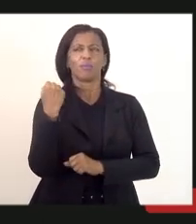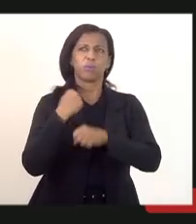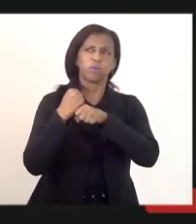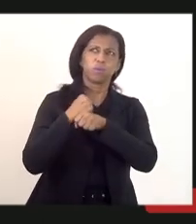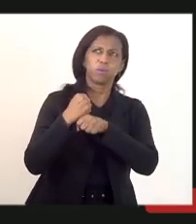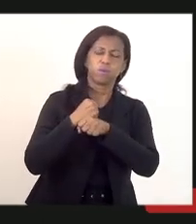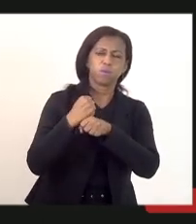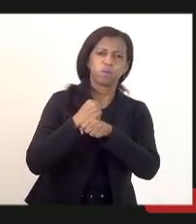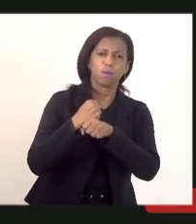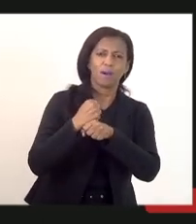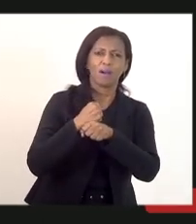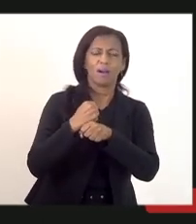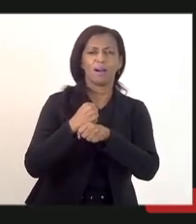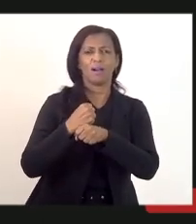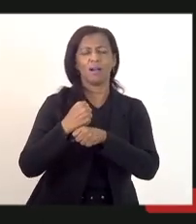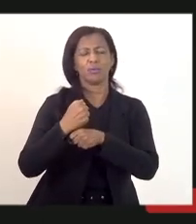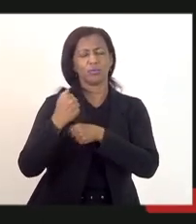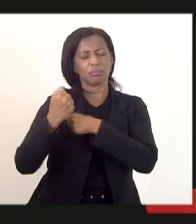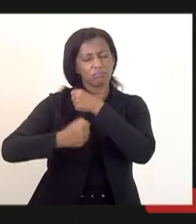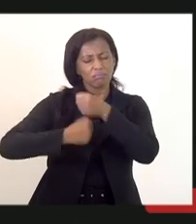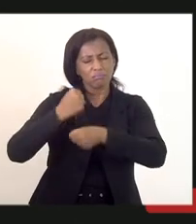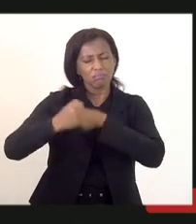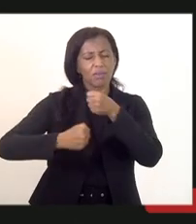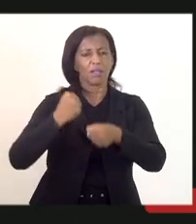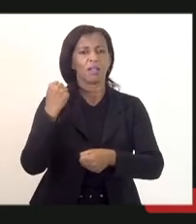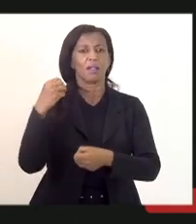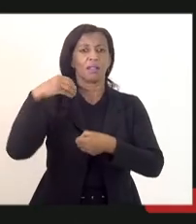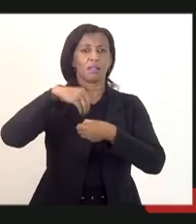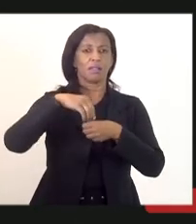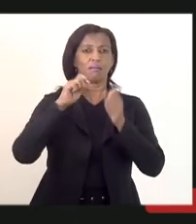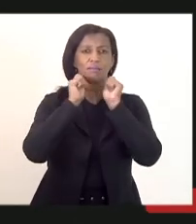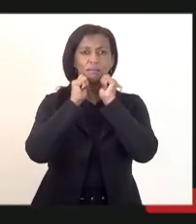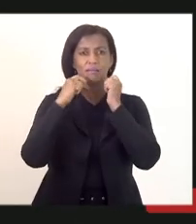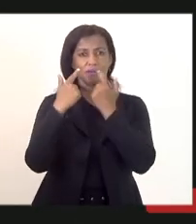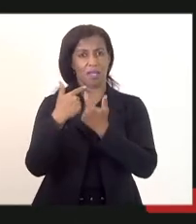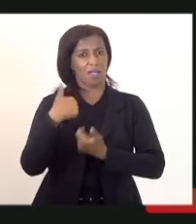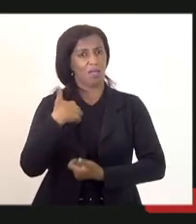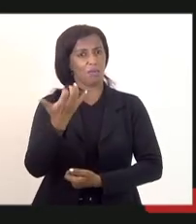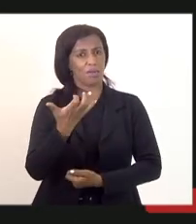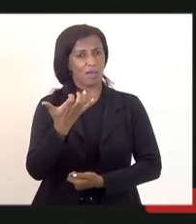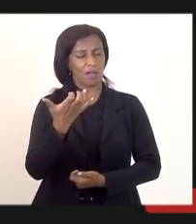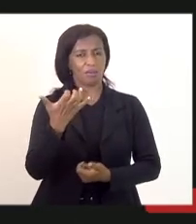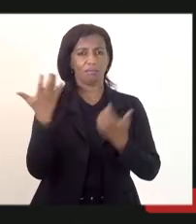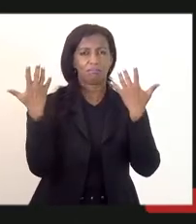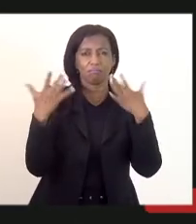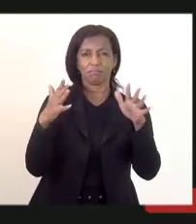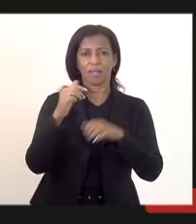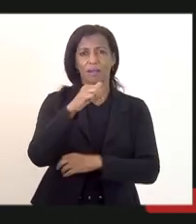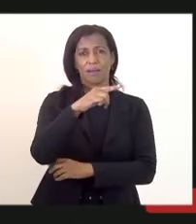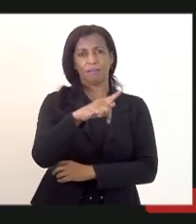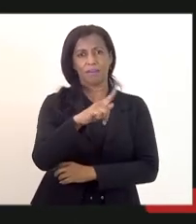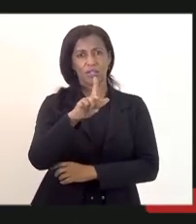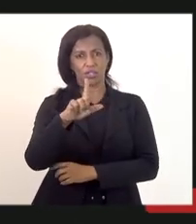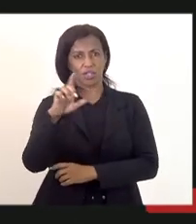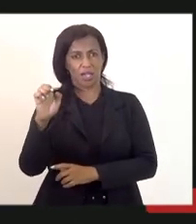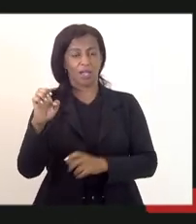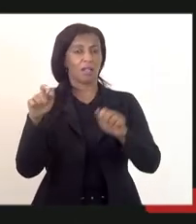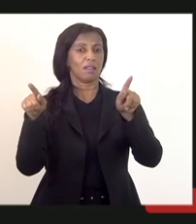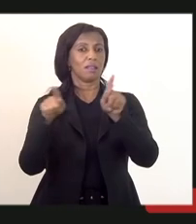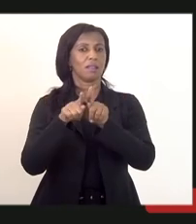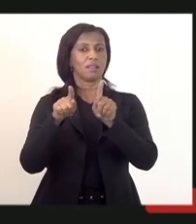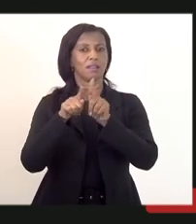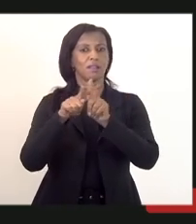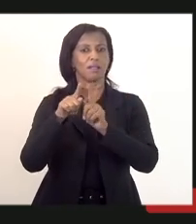quero aqui parabenizar a PGE parabenizar todos os deputados que tem nesse tema nessa